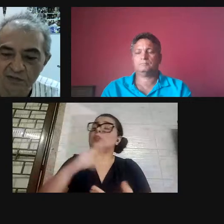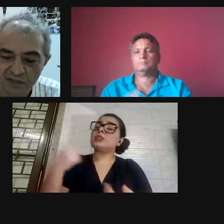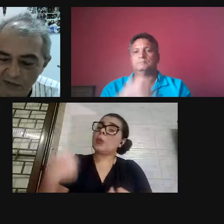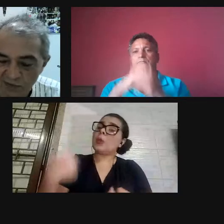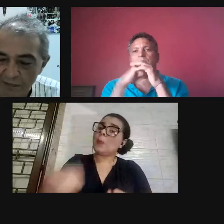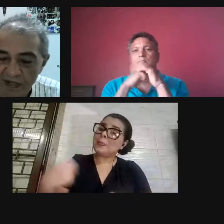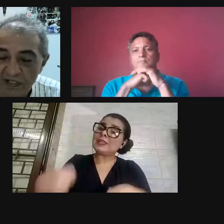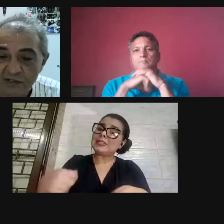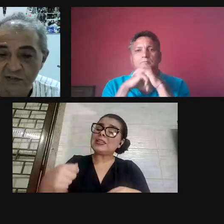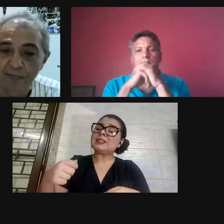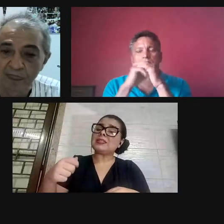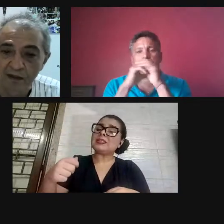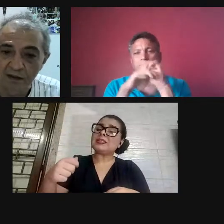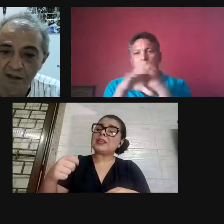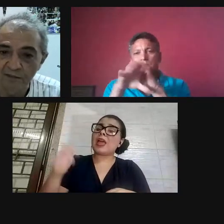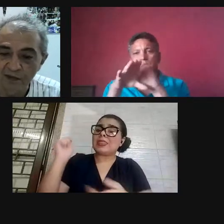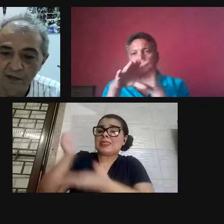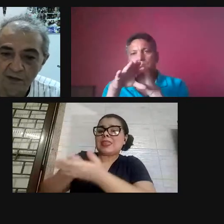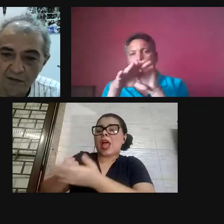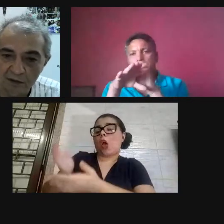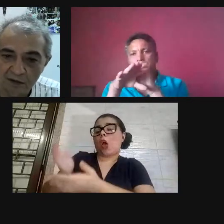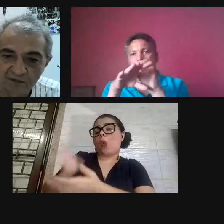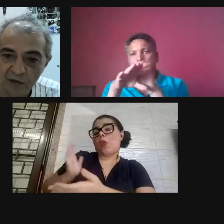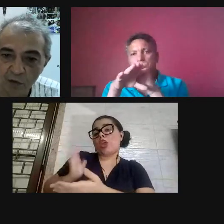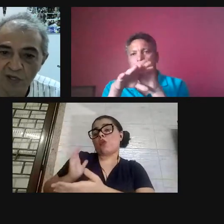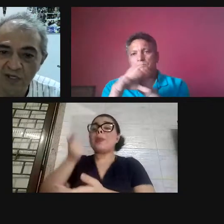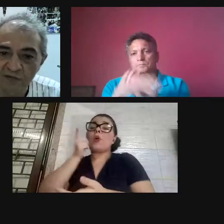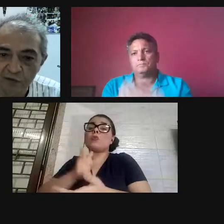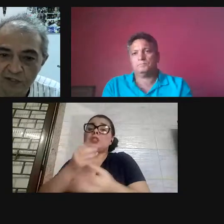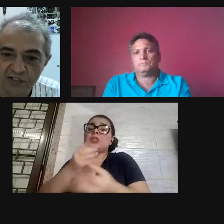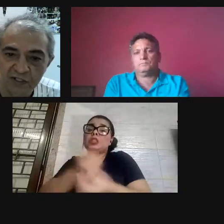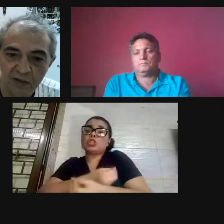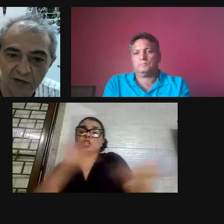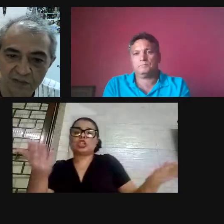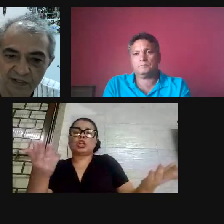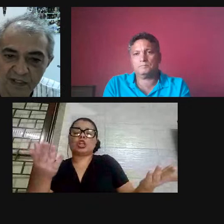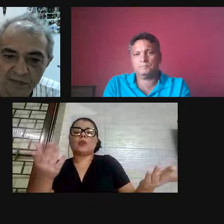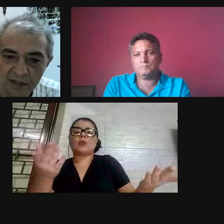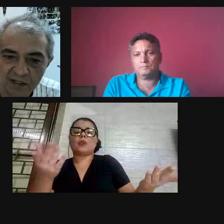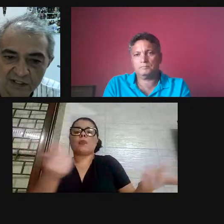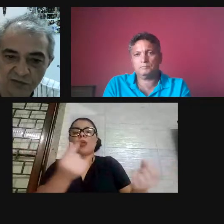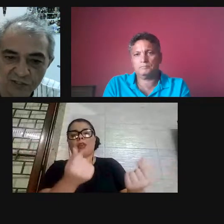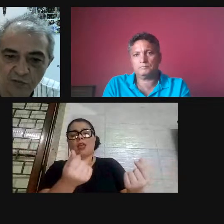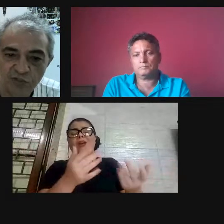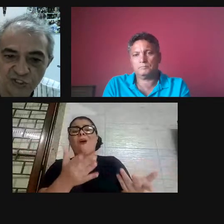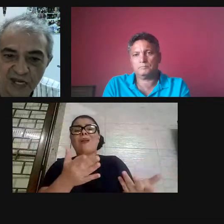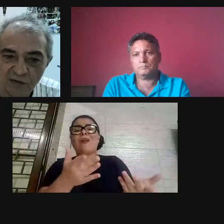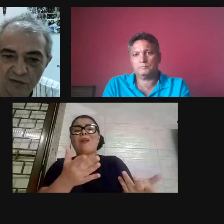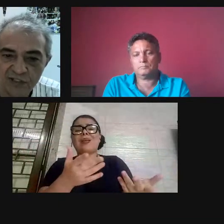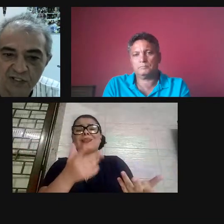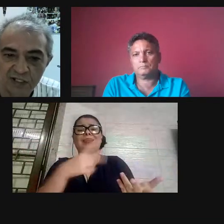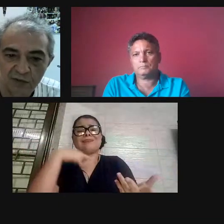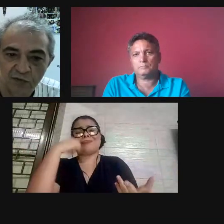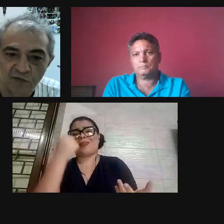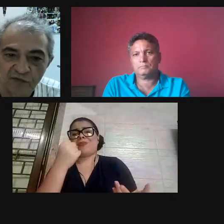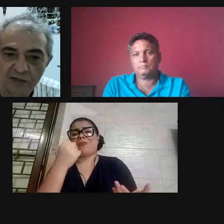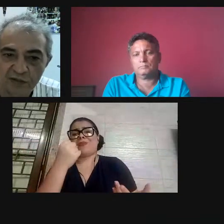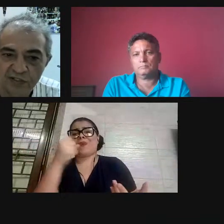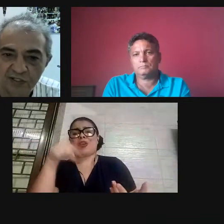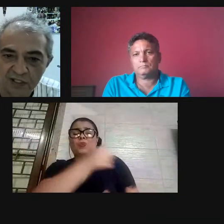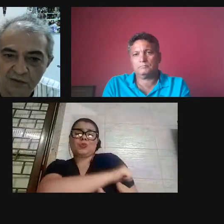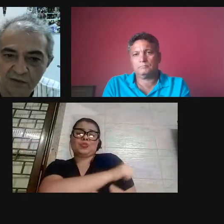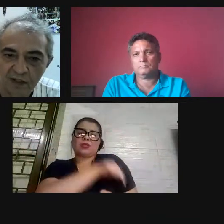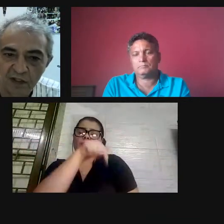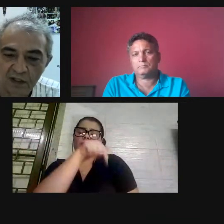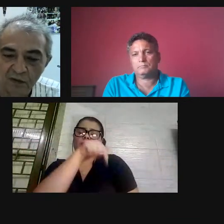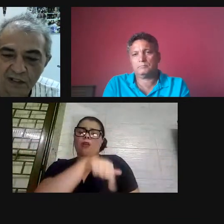distribuir a renda, mas o Estado não está aí para isso, olha a vergonha que foi o Rio de Janeiro com essa pandemia, olha a situação do Estado do Rio de Janeiro, do